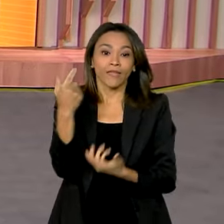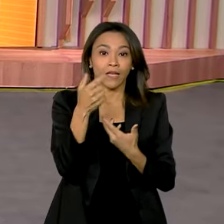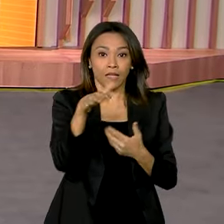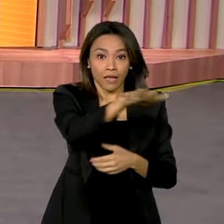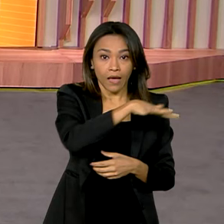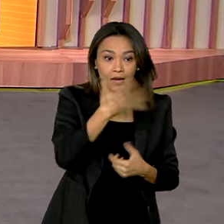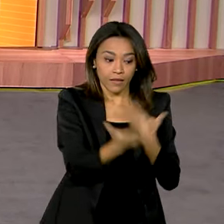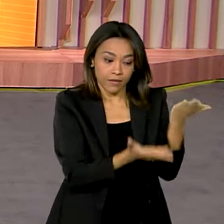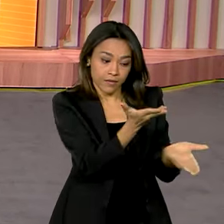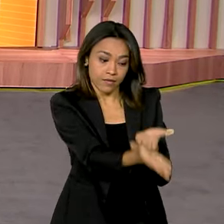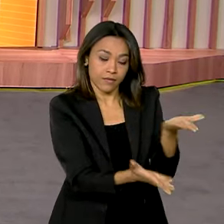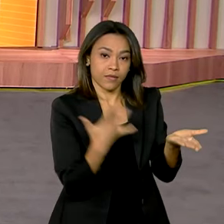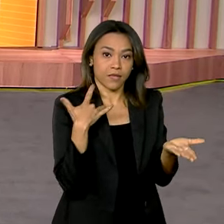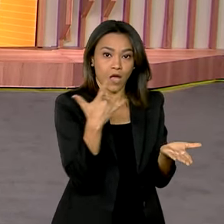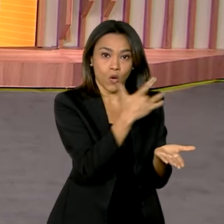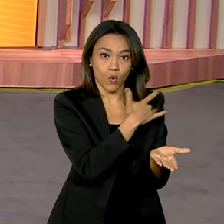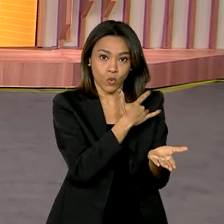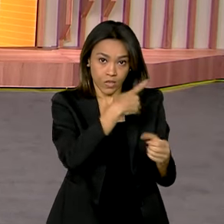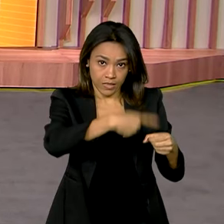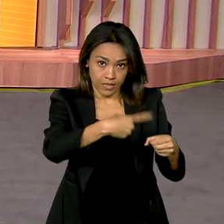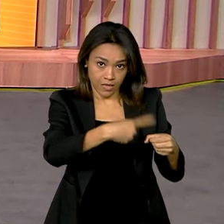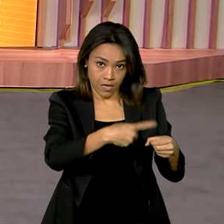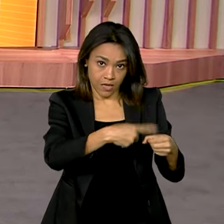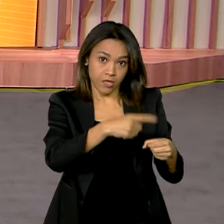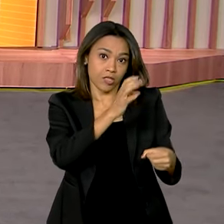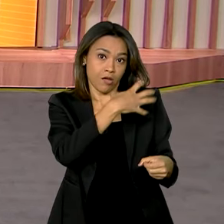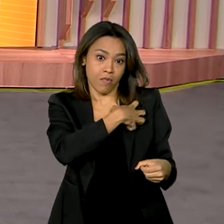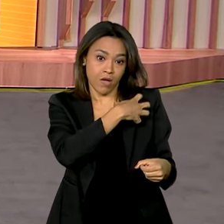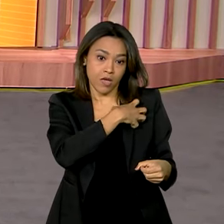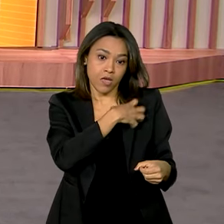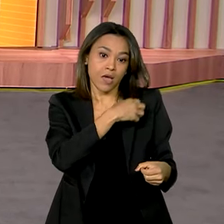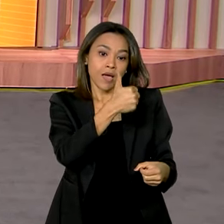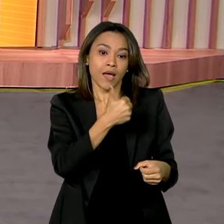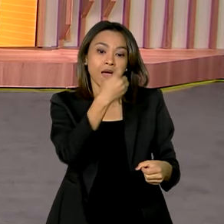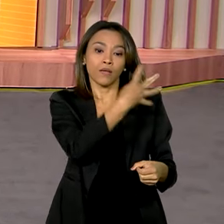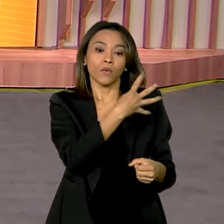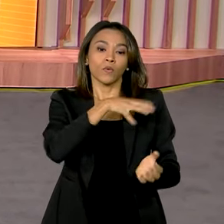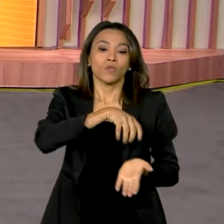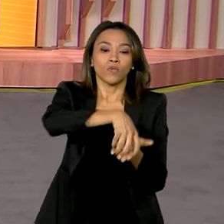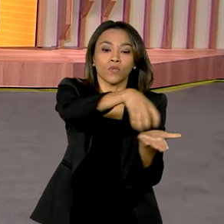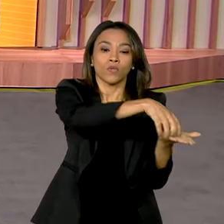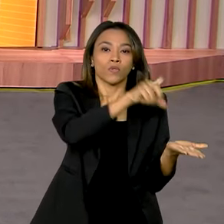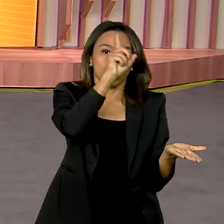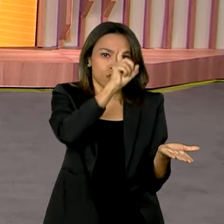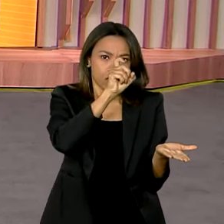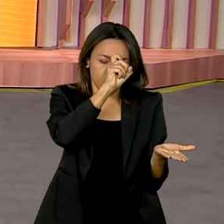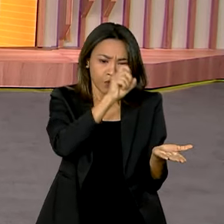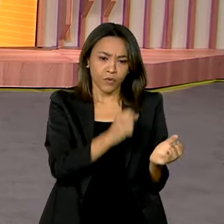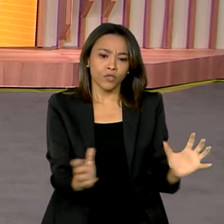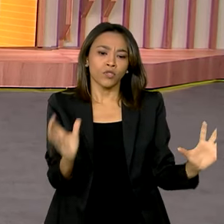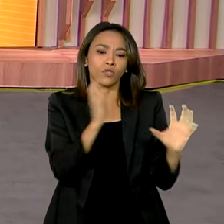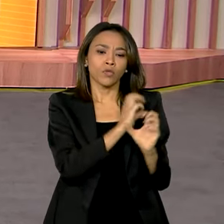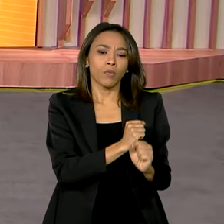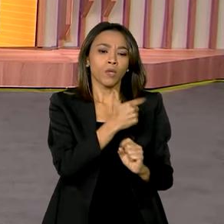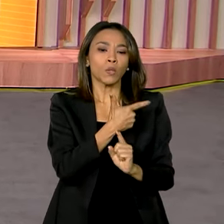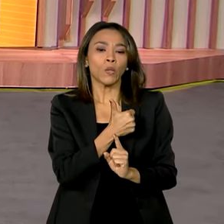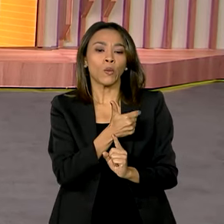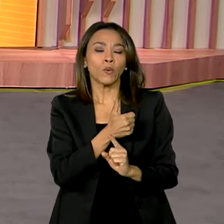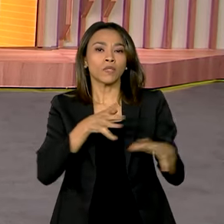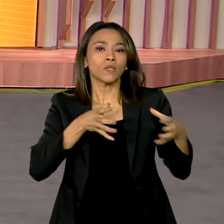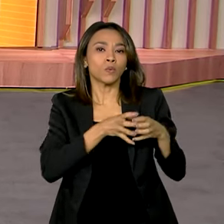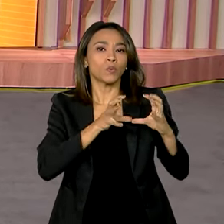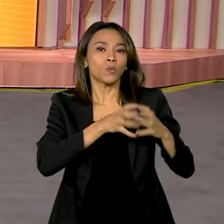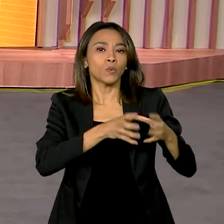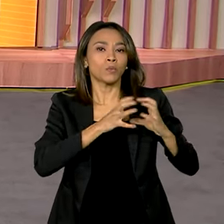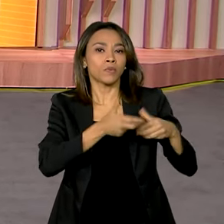saúde, nós temos em Chiquichique, na Bahia, 14 unidades básicas de saúde e 12 equipes de saúde da